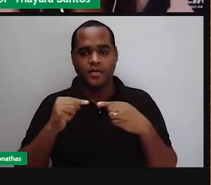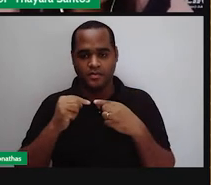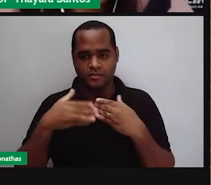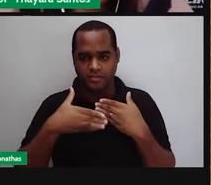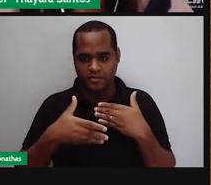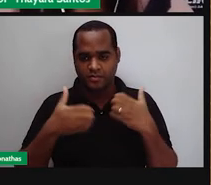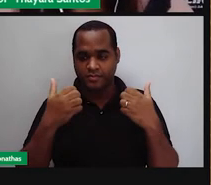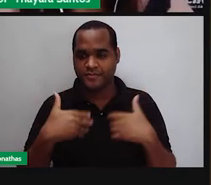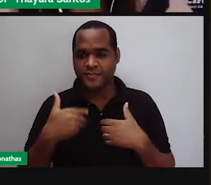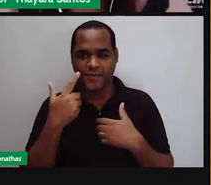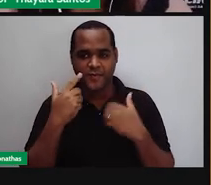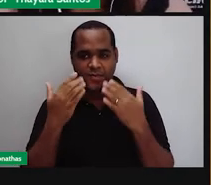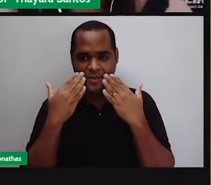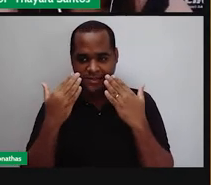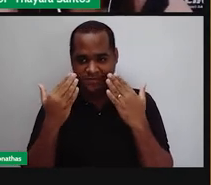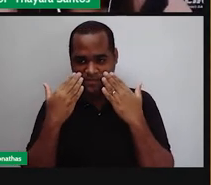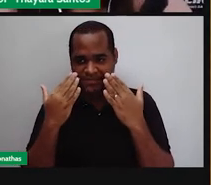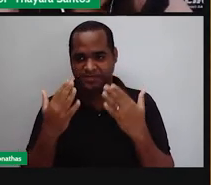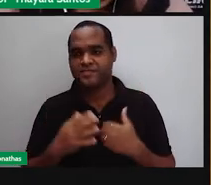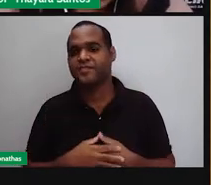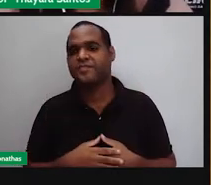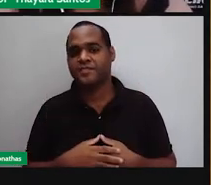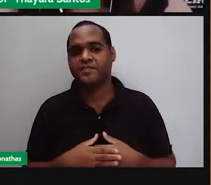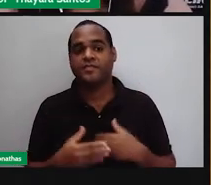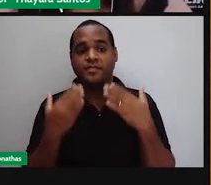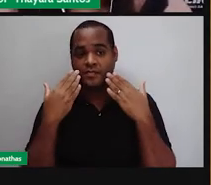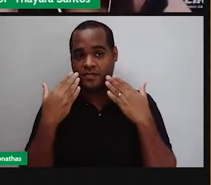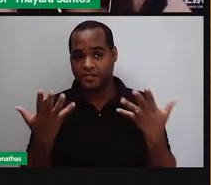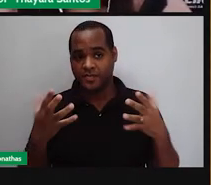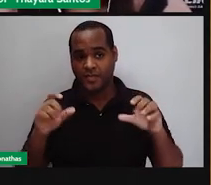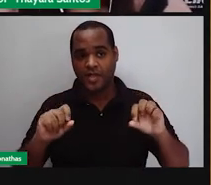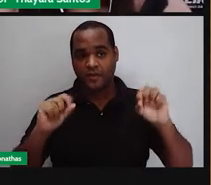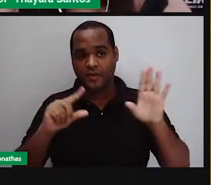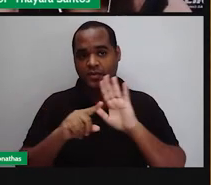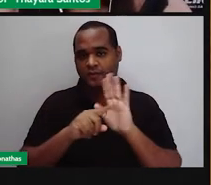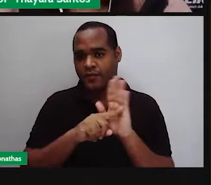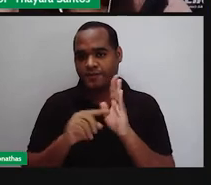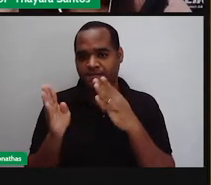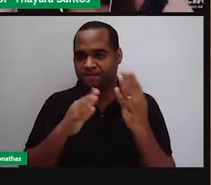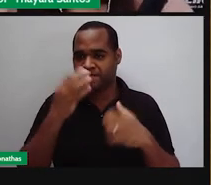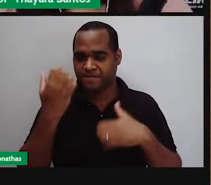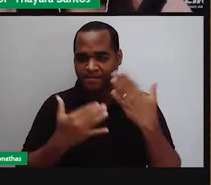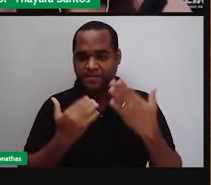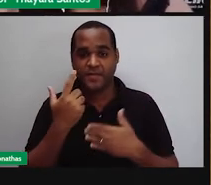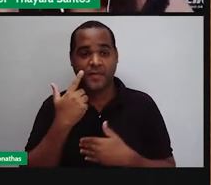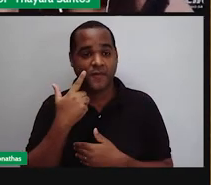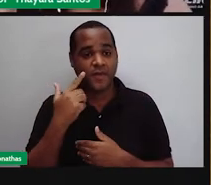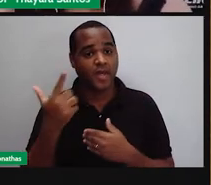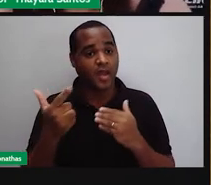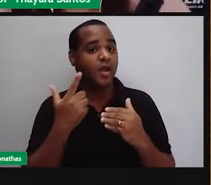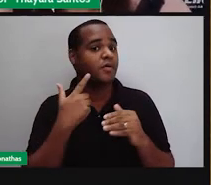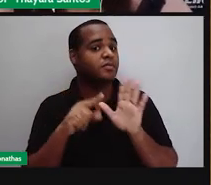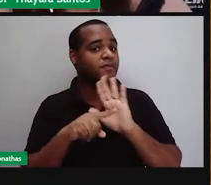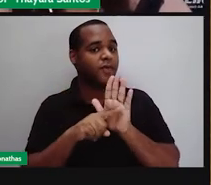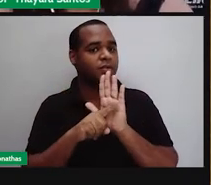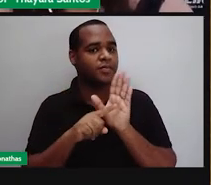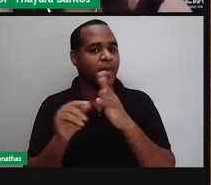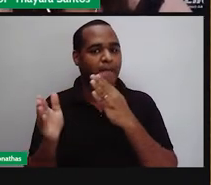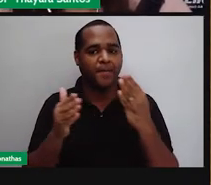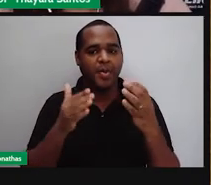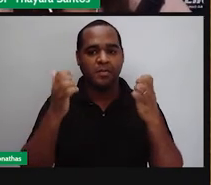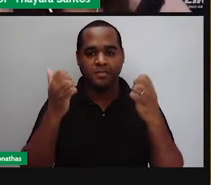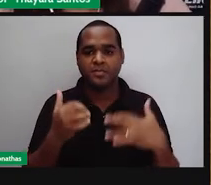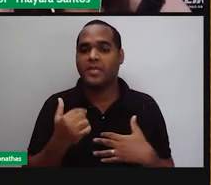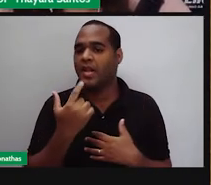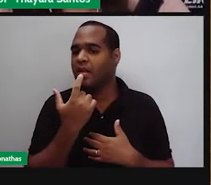sabiam, fiquem sabendo agora. E eu vou mostrar justamente isso para vocês nesse vídeo daqui. Então, que vocês vão ver lá naquele vídeo é que